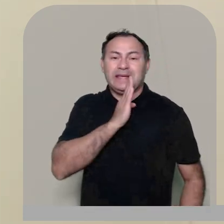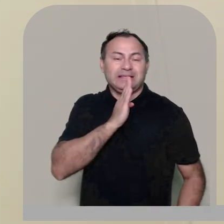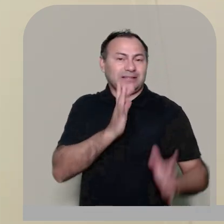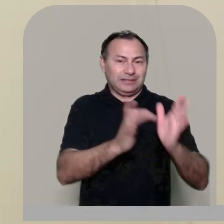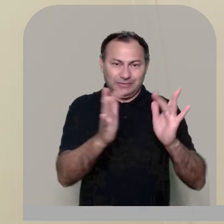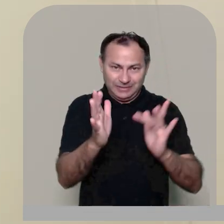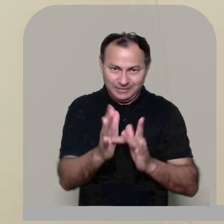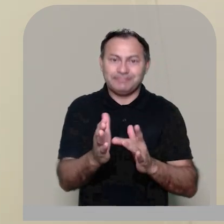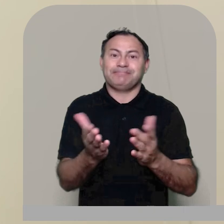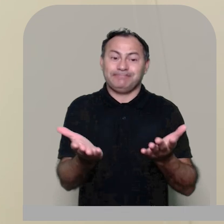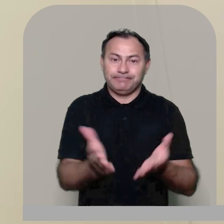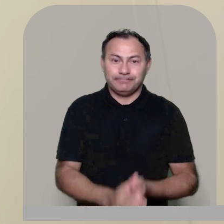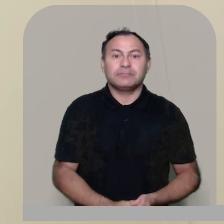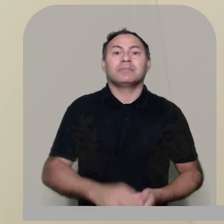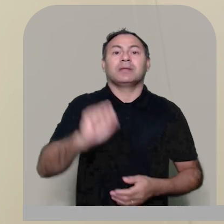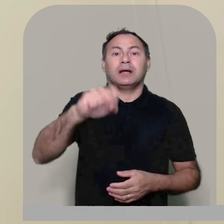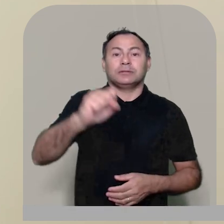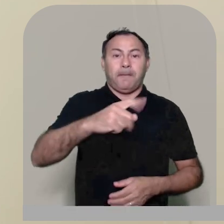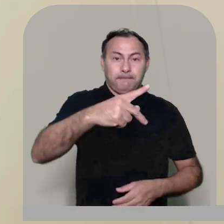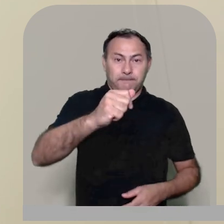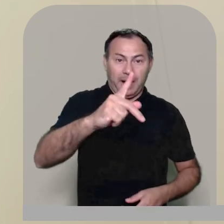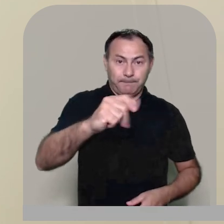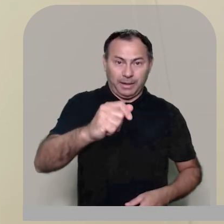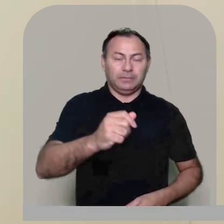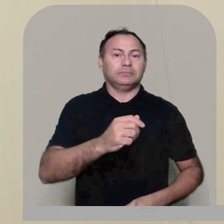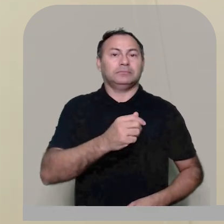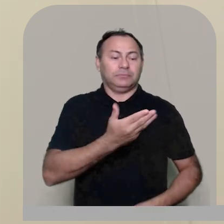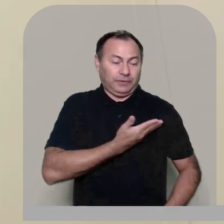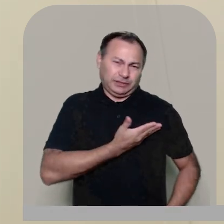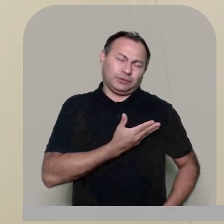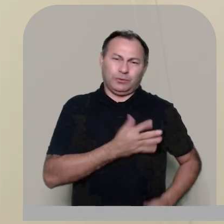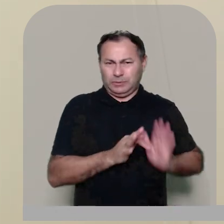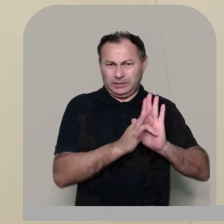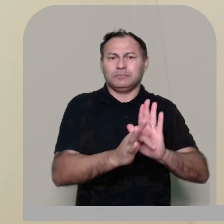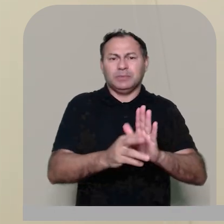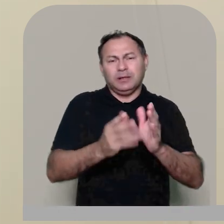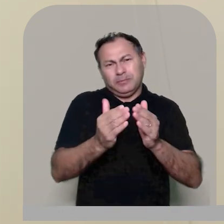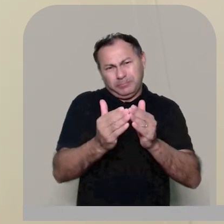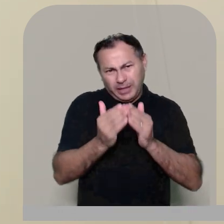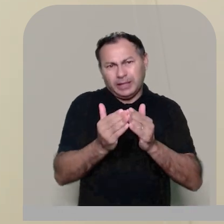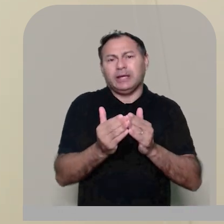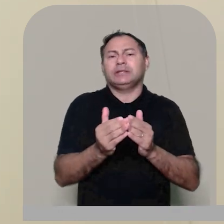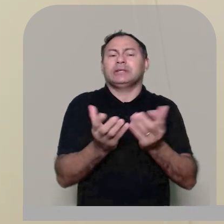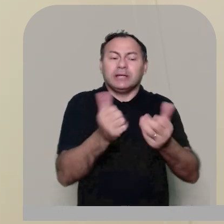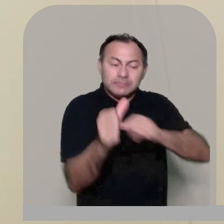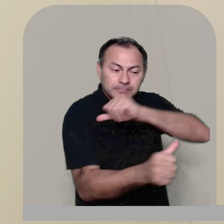conhecem jesus cristo assim o papa francisco insiste em uma